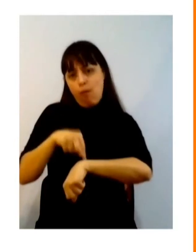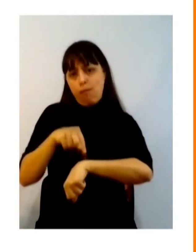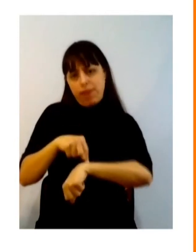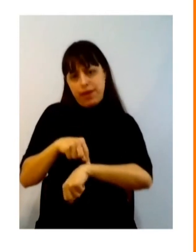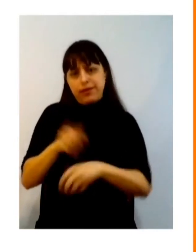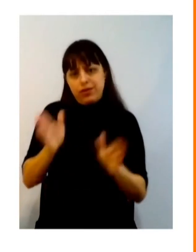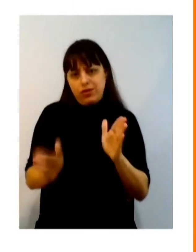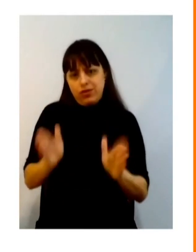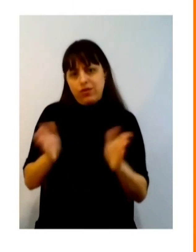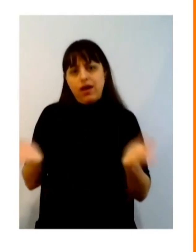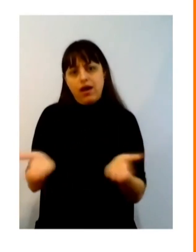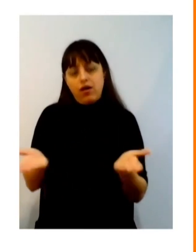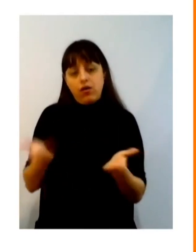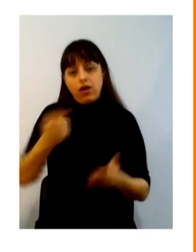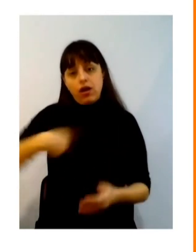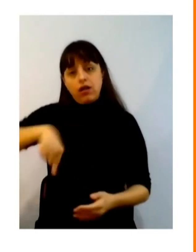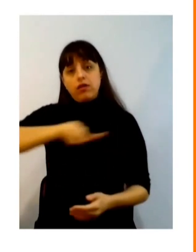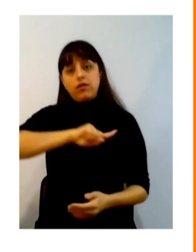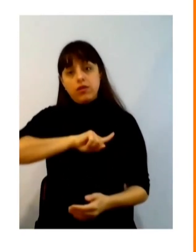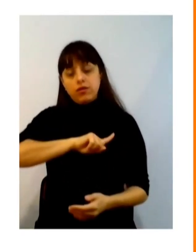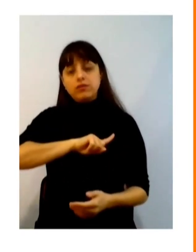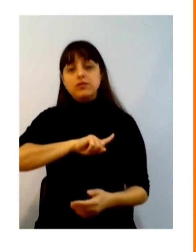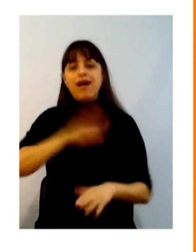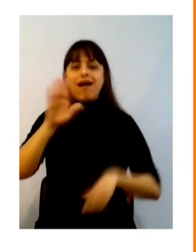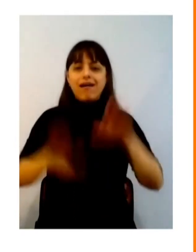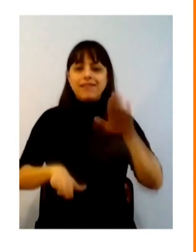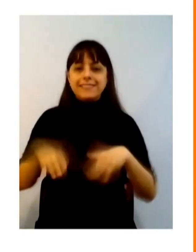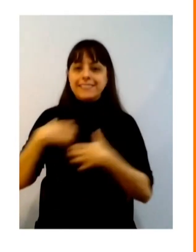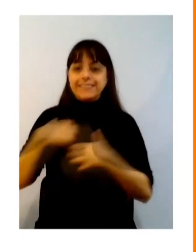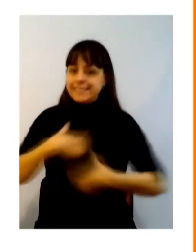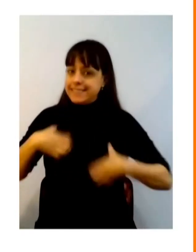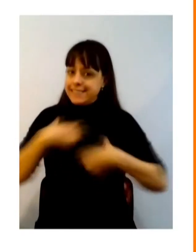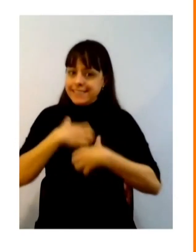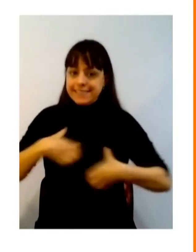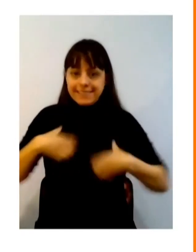vivemos, precisamos otimistas e impacientes.